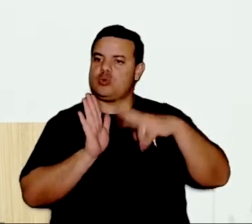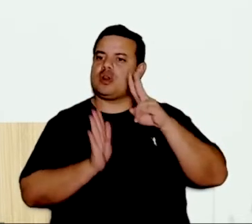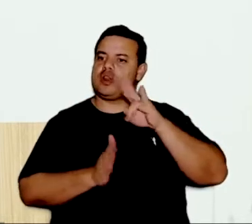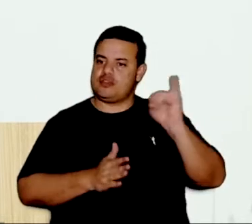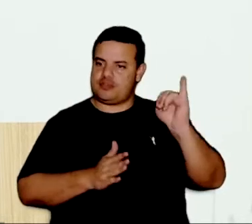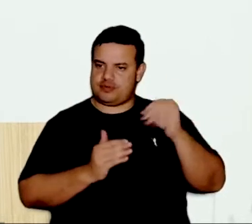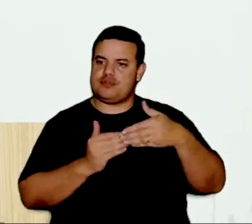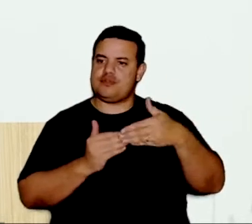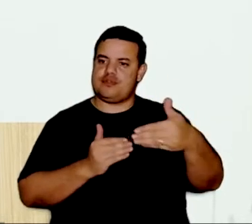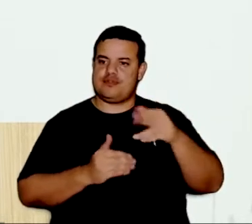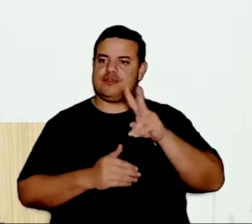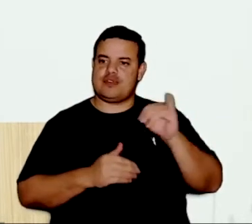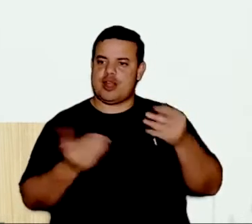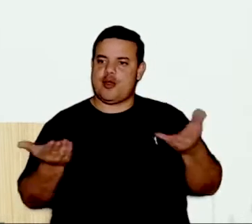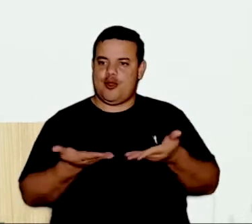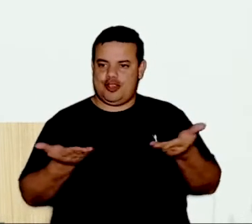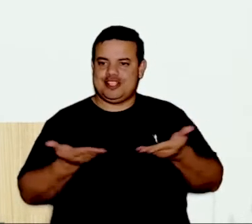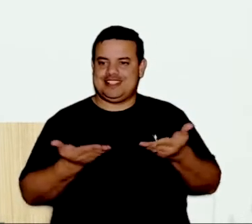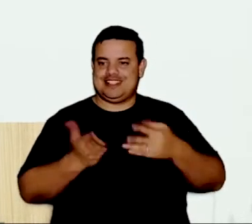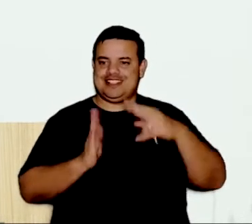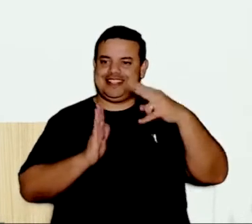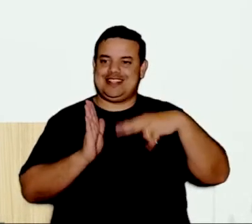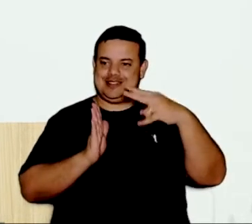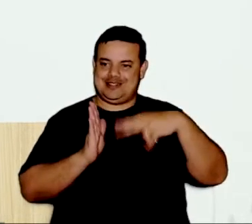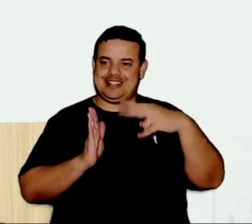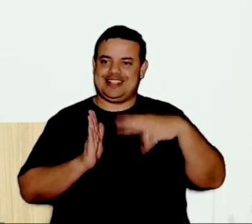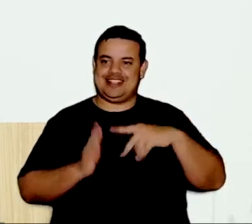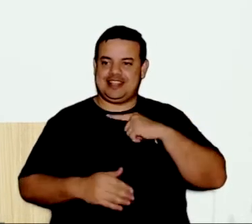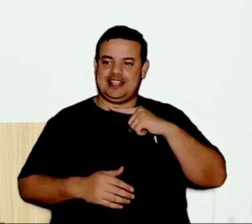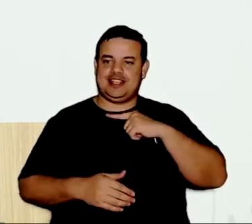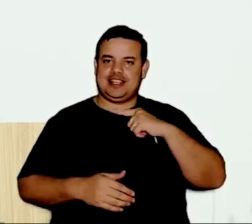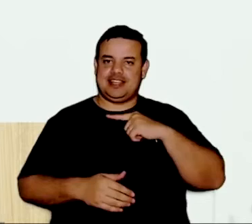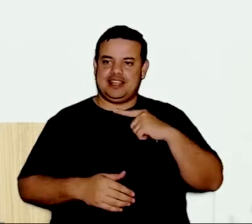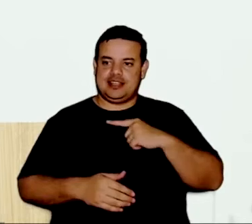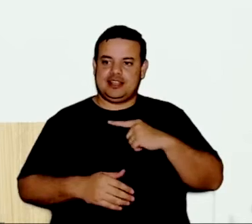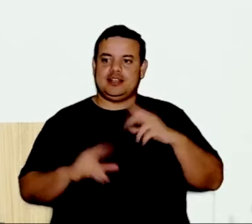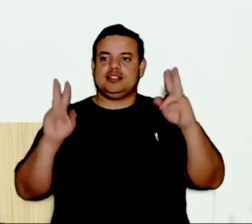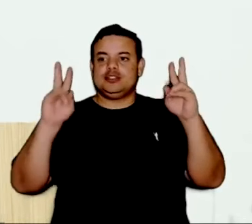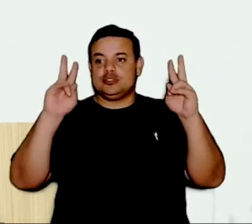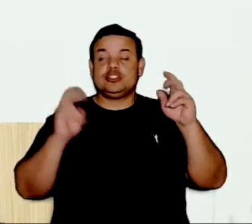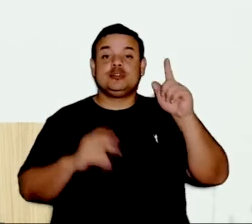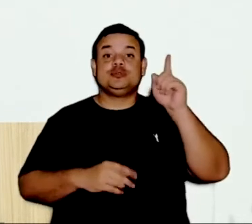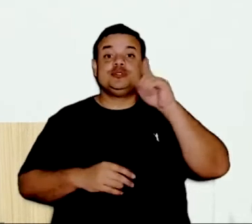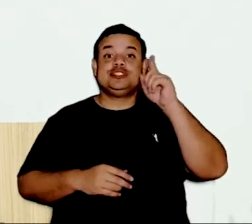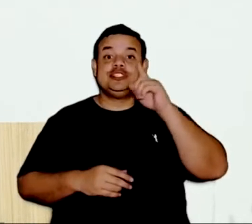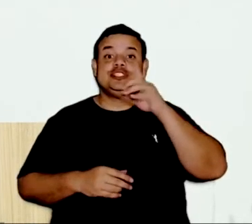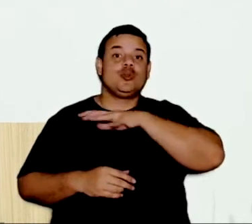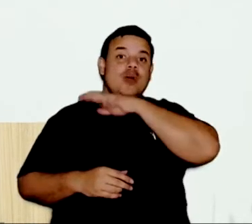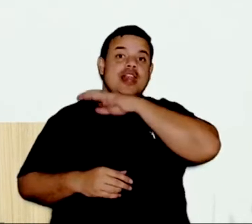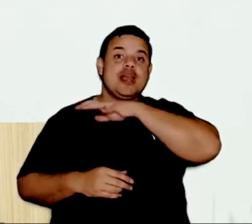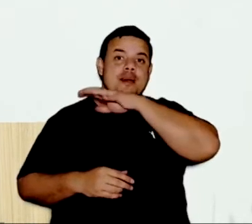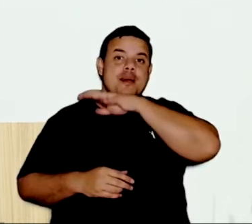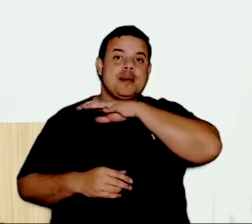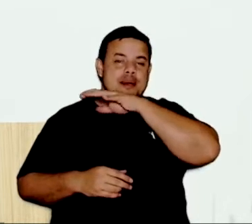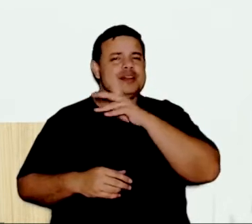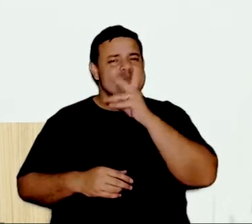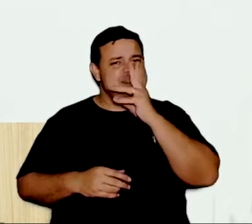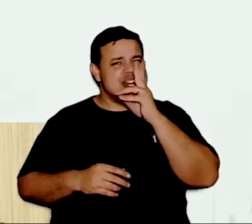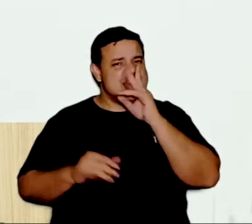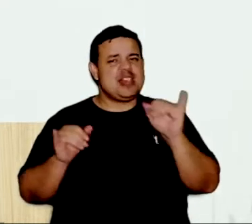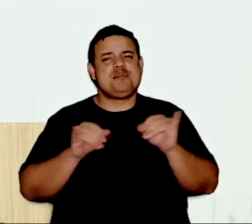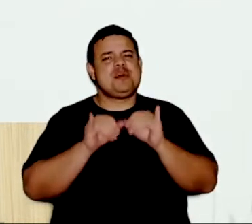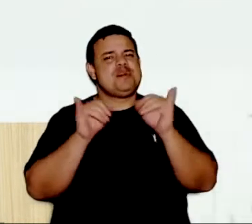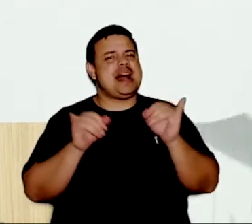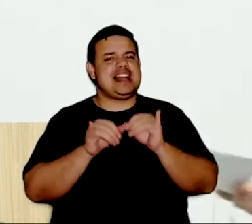hoje, sobre o dia dos animais. Para muitos parece uma bobeira, o dia dos animais,